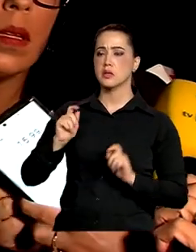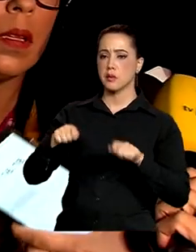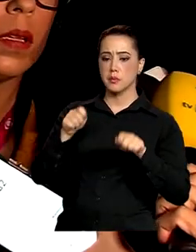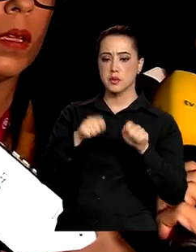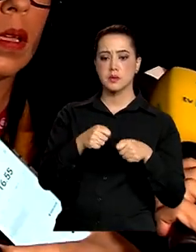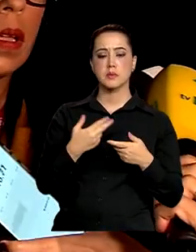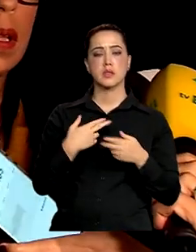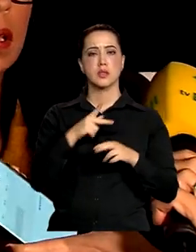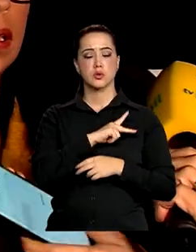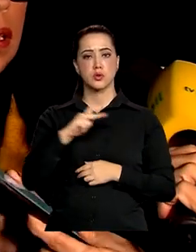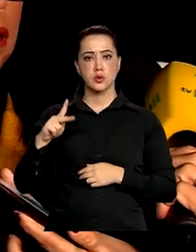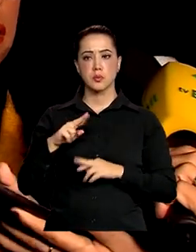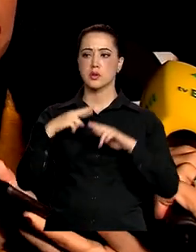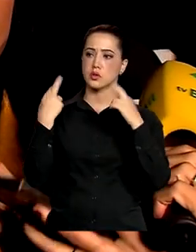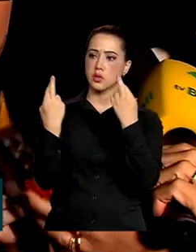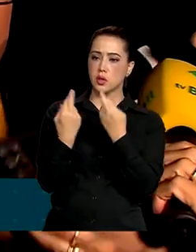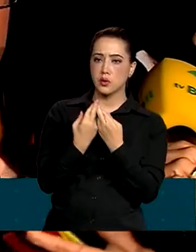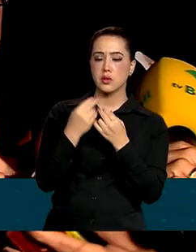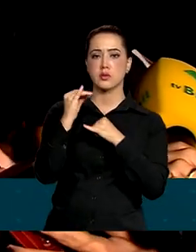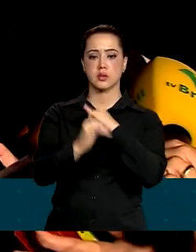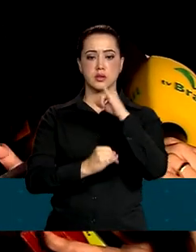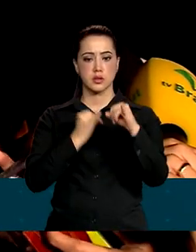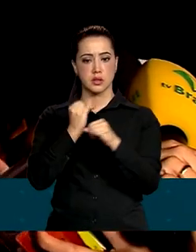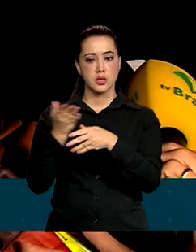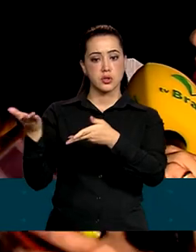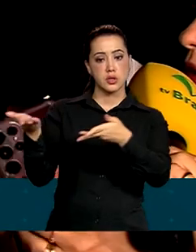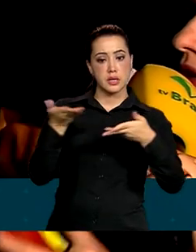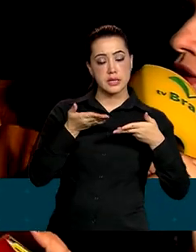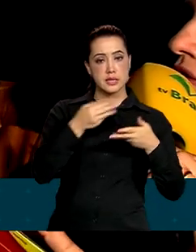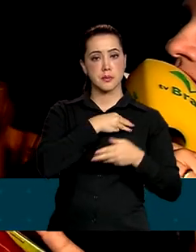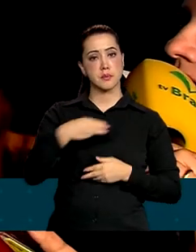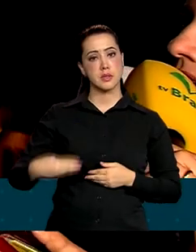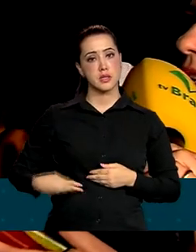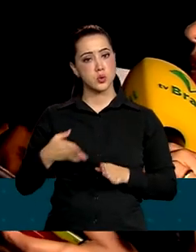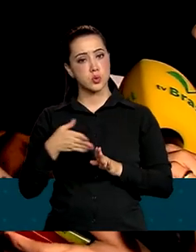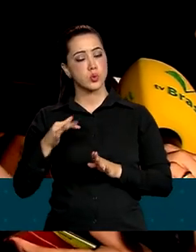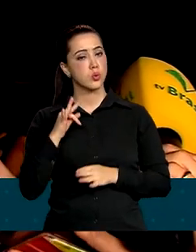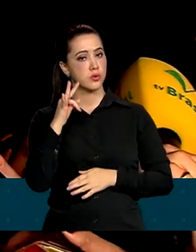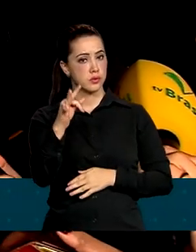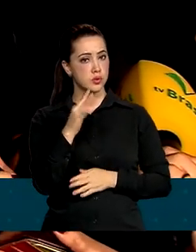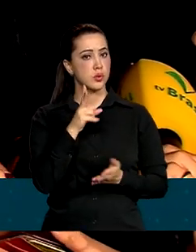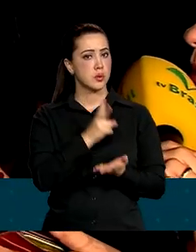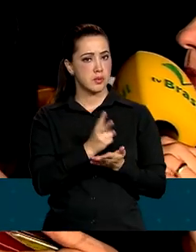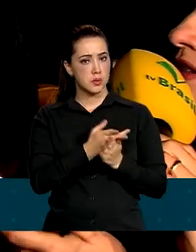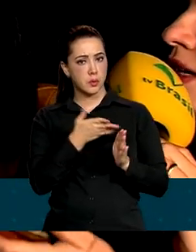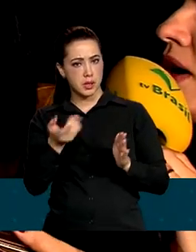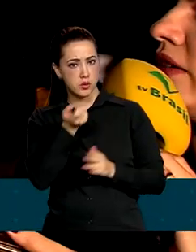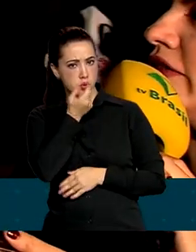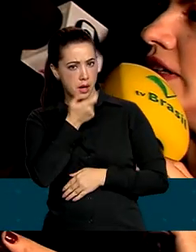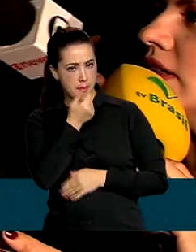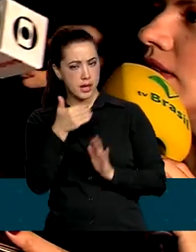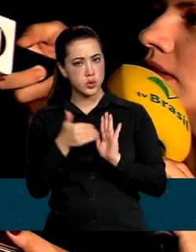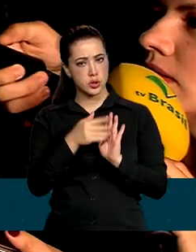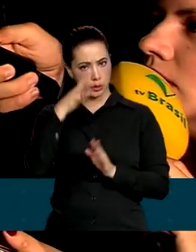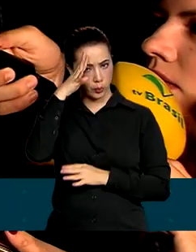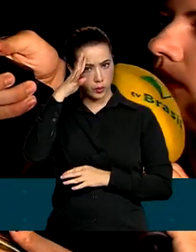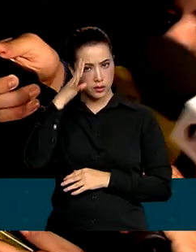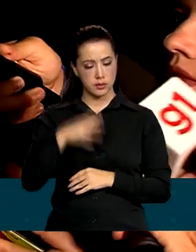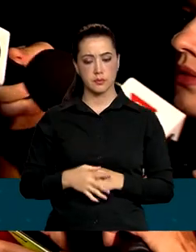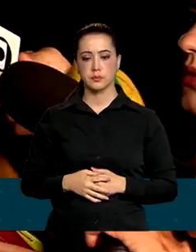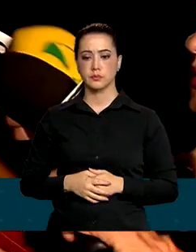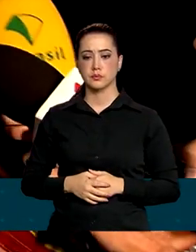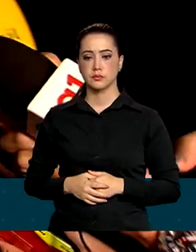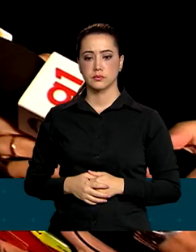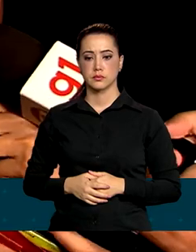reuniões virtuais ou receba ainda ministros nos próximos dias, mesmo enquanto ele estiver aí durante a medicação, pelo menos até quarta-feira? Vou